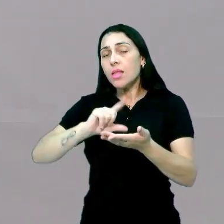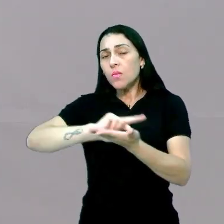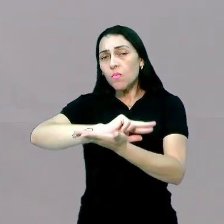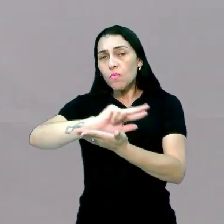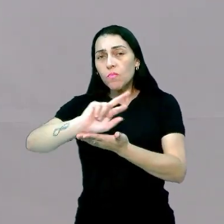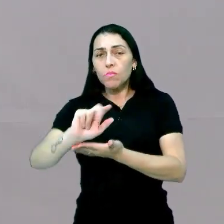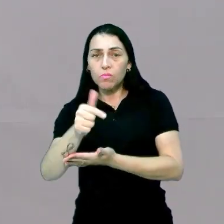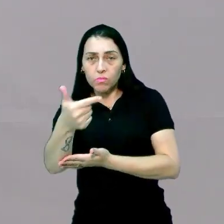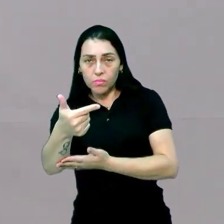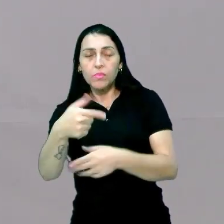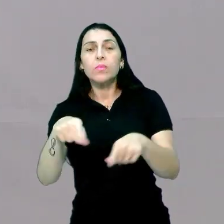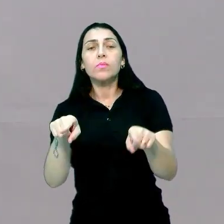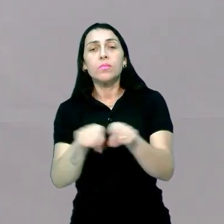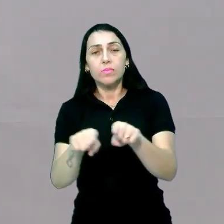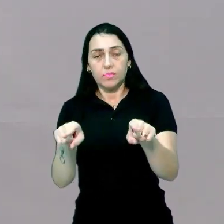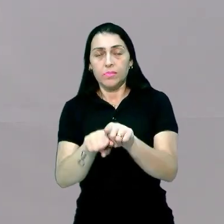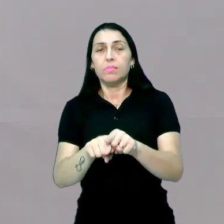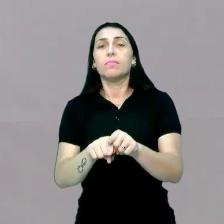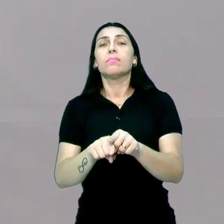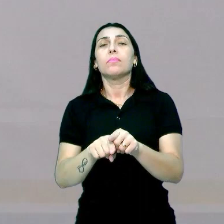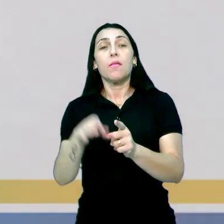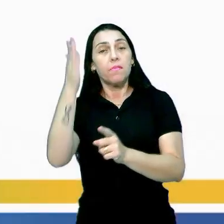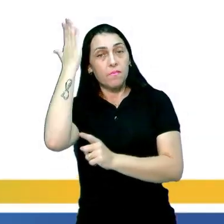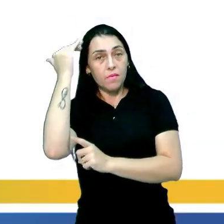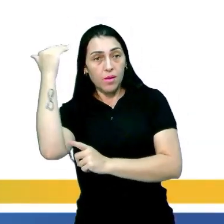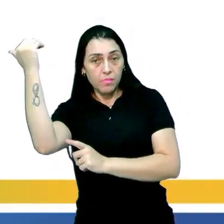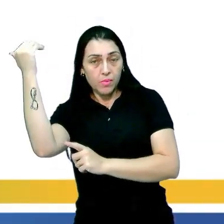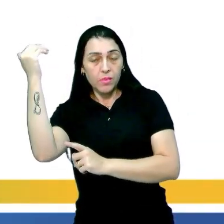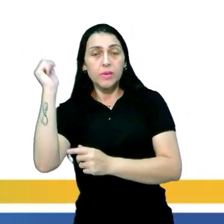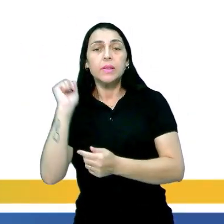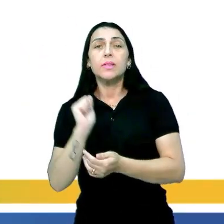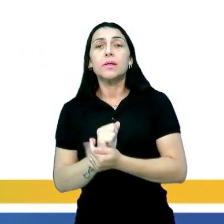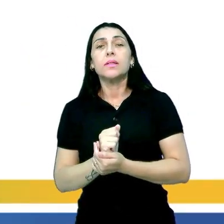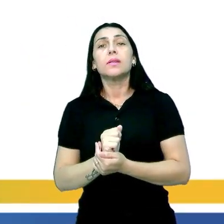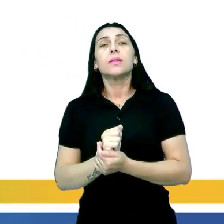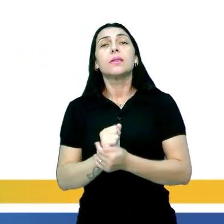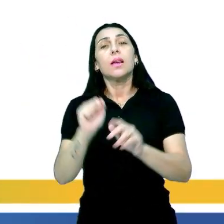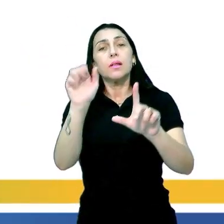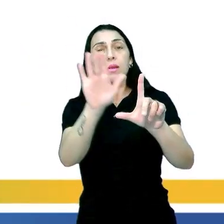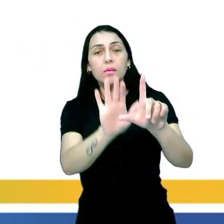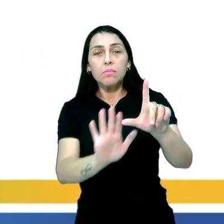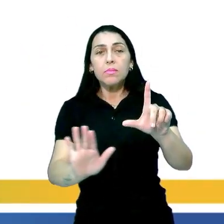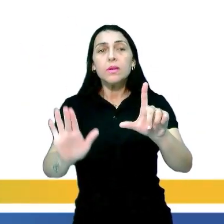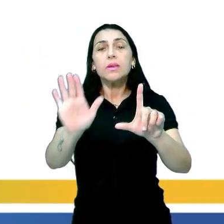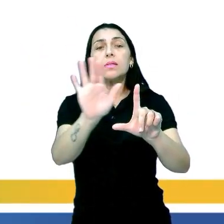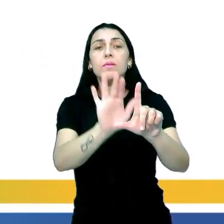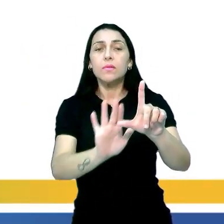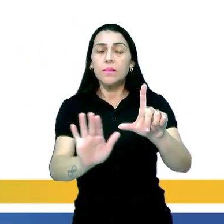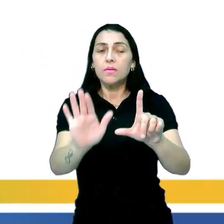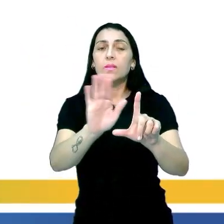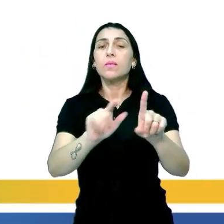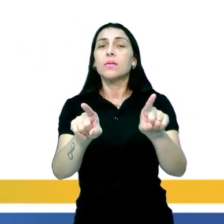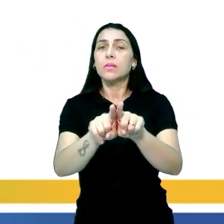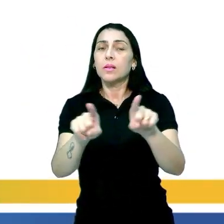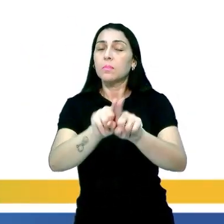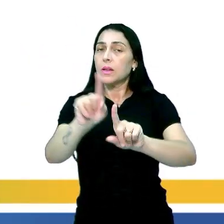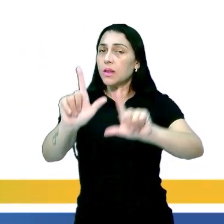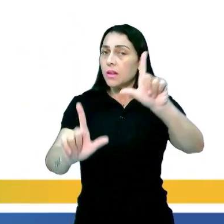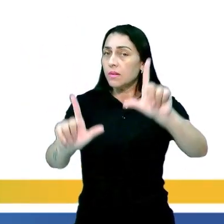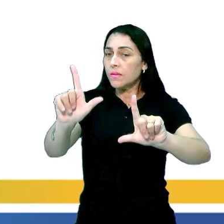nós temos várias outras que estão em alta, inclusive nas plataformas de streaming, e também que passam na